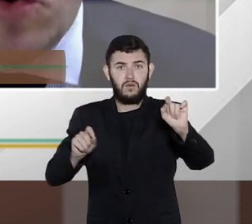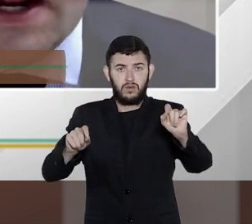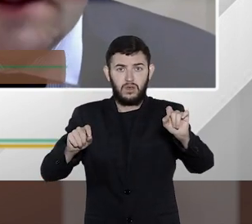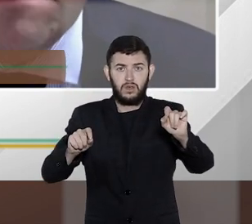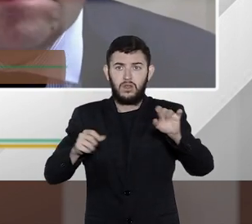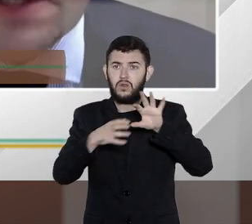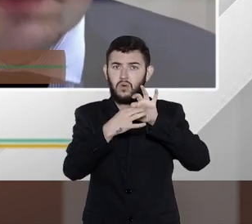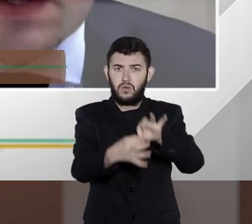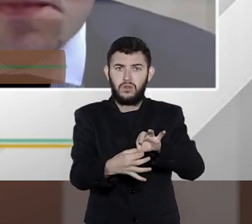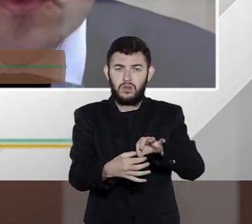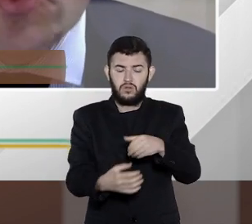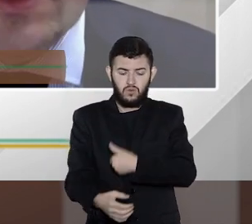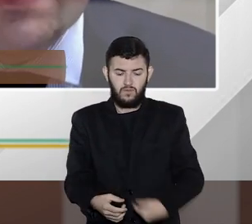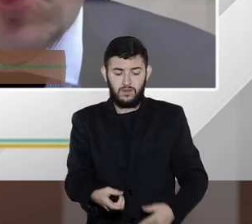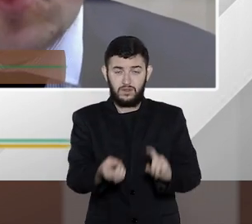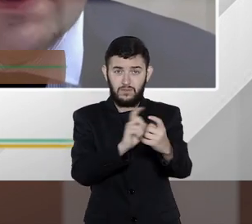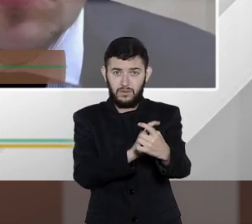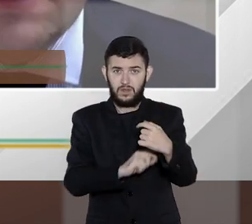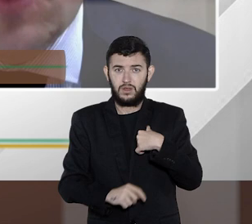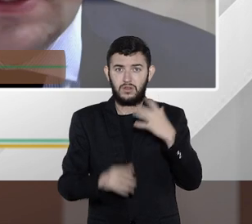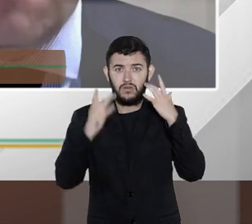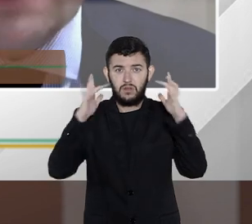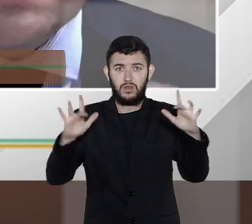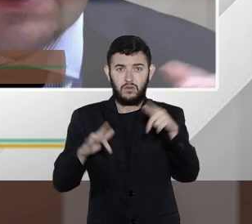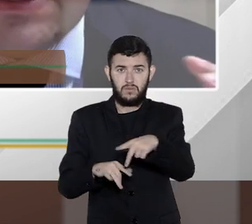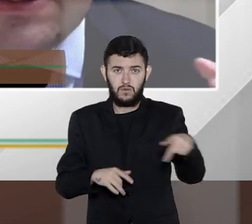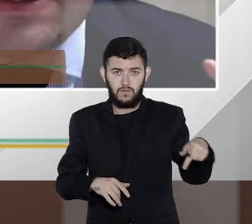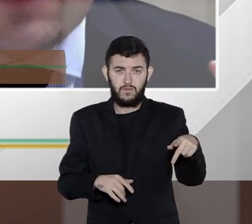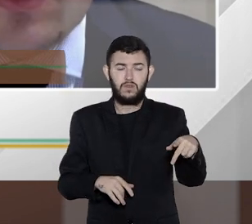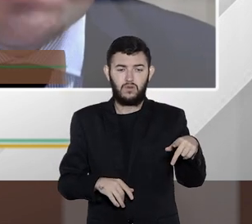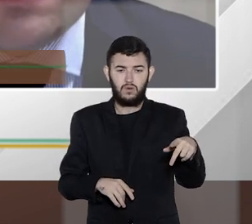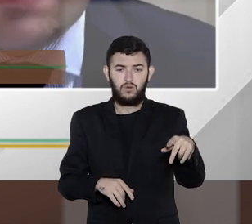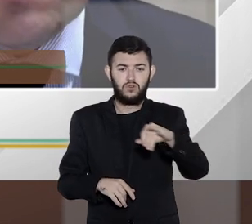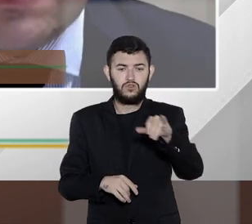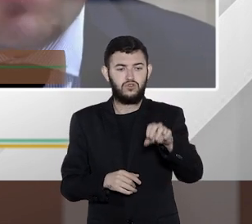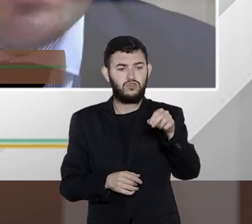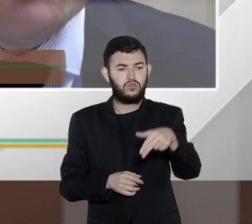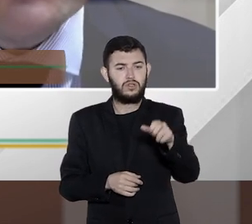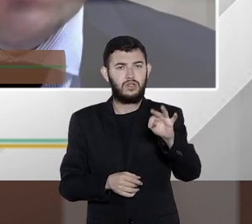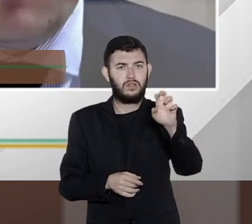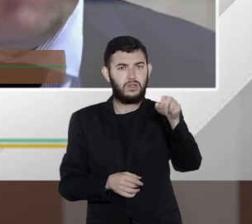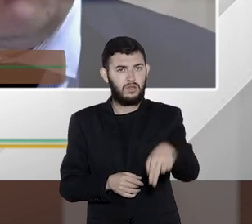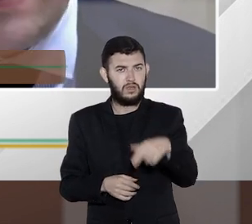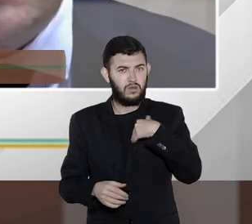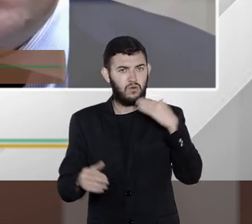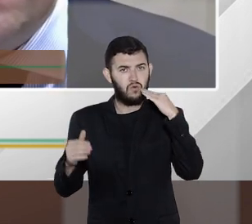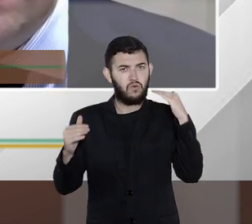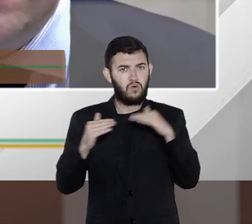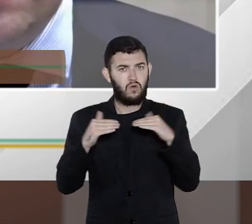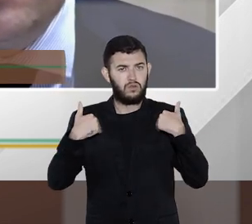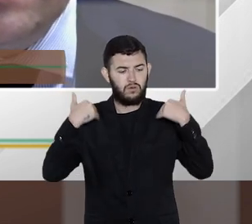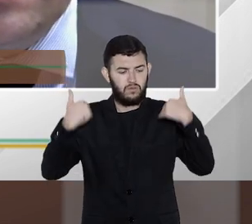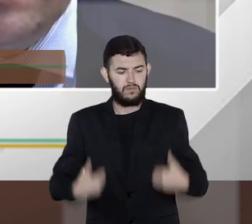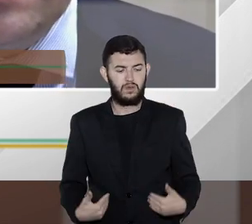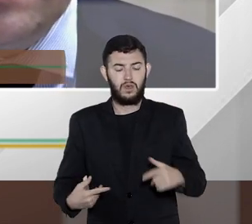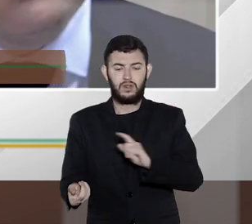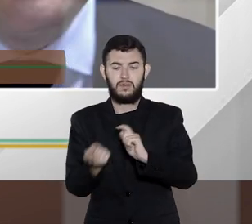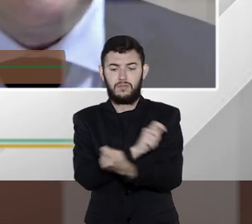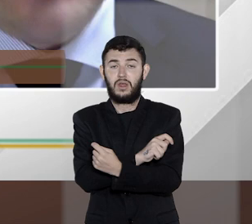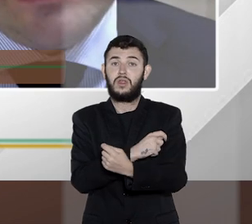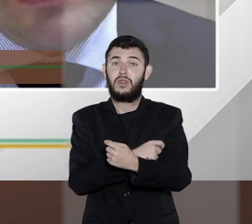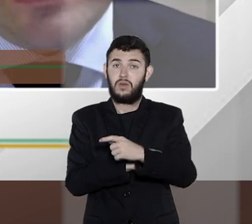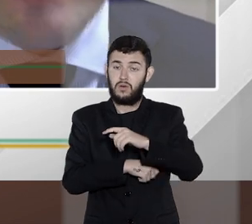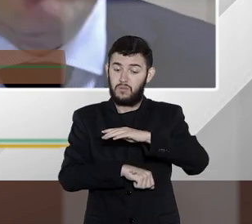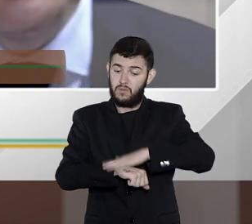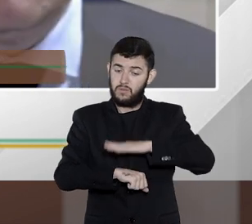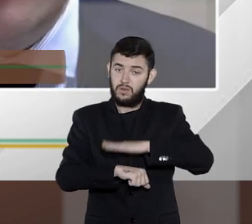a administração pública não sei se o professor Jonathan concorda comigo mas nós temos aí uma adaptação uma fase de ver